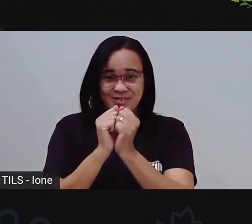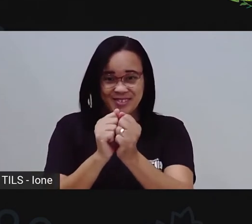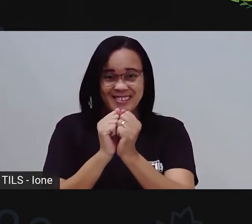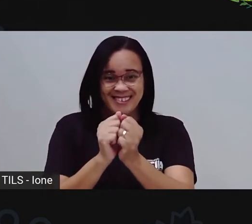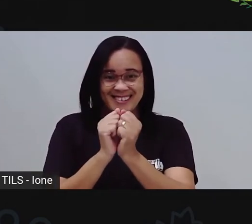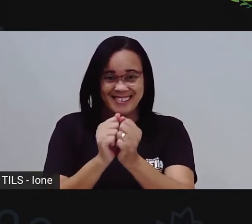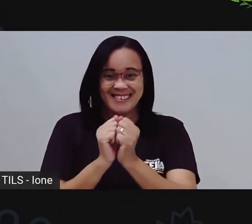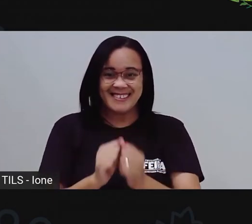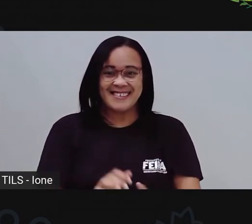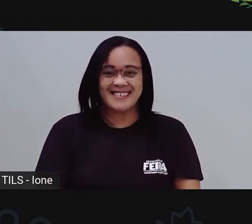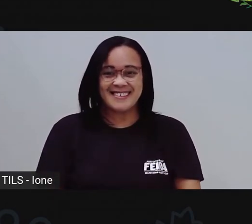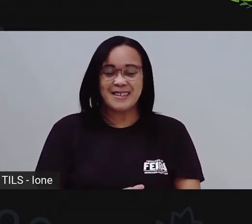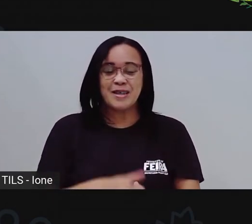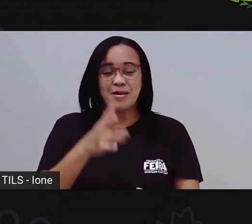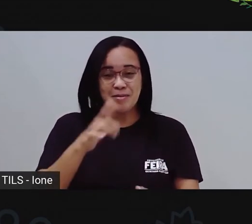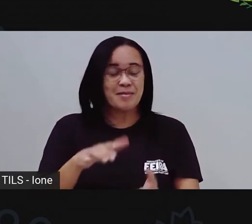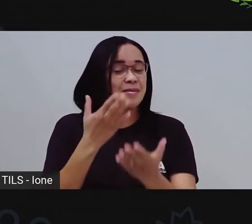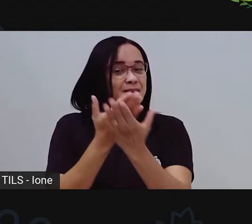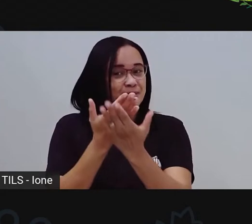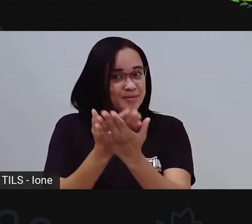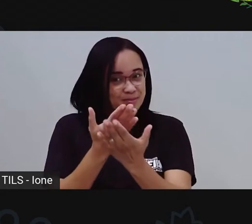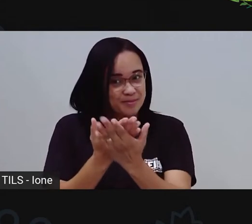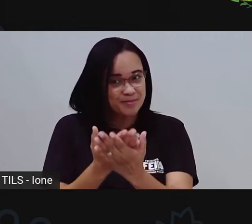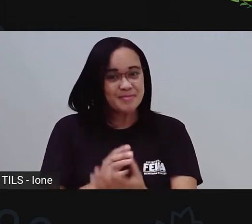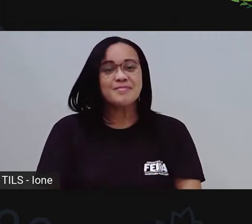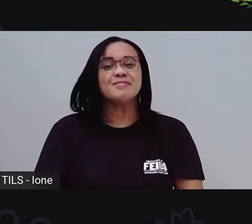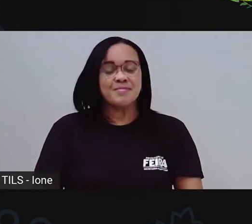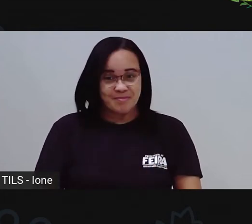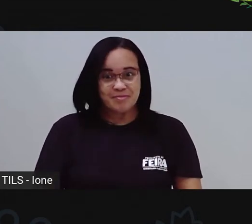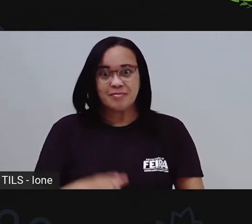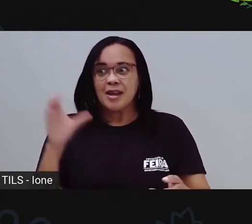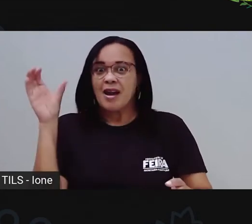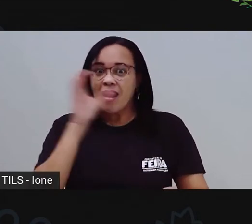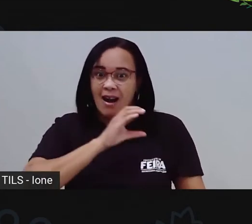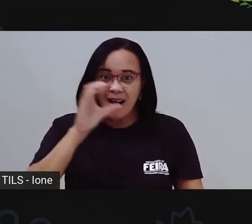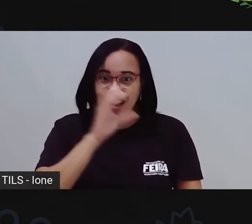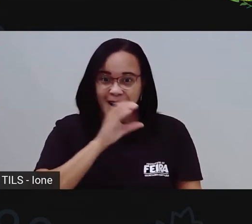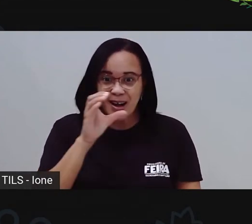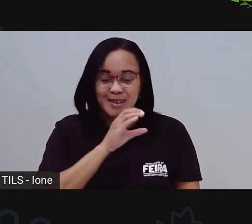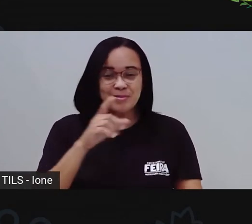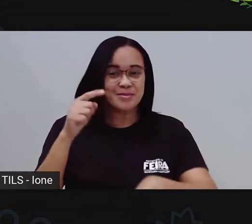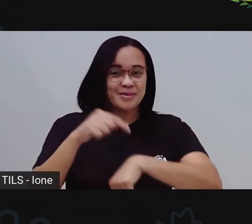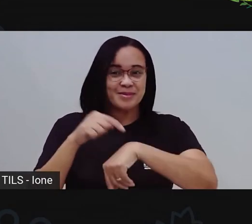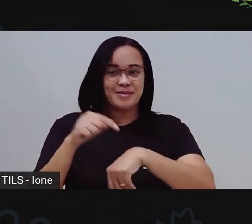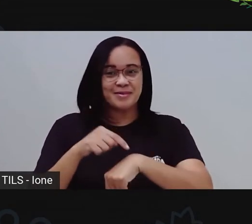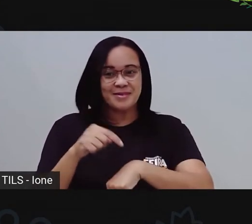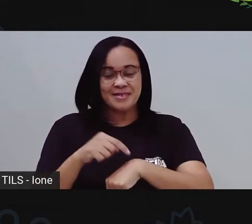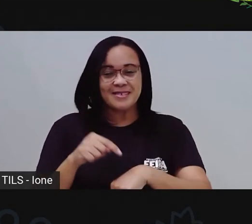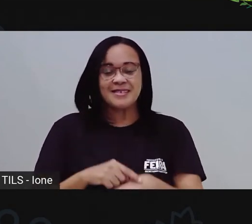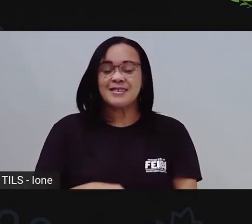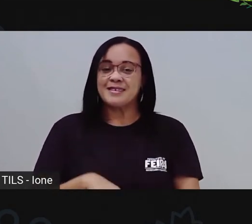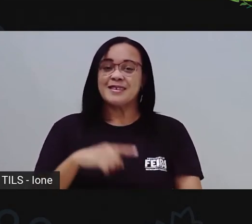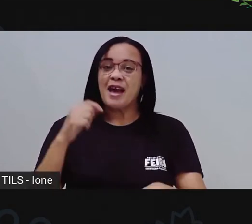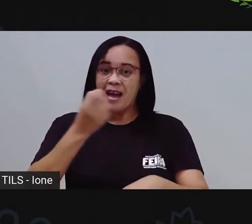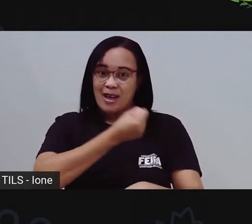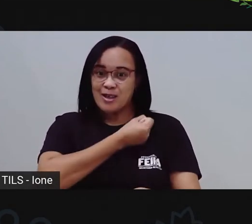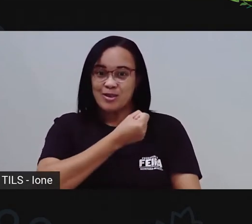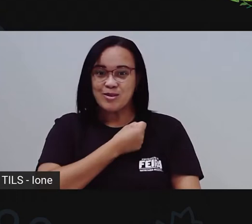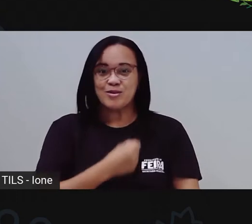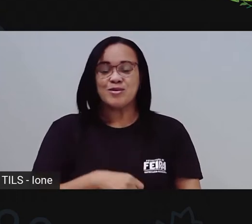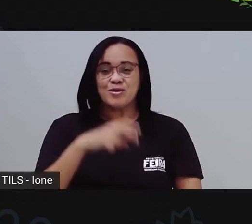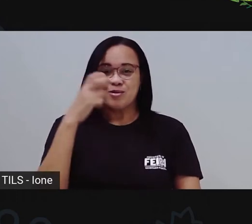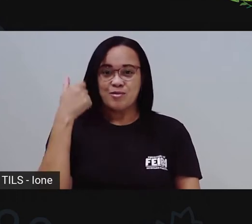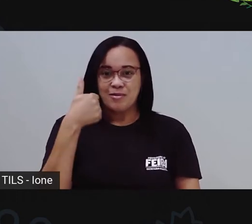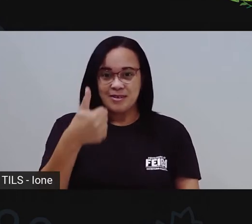lado. Mais uma aula aí. Tá passando rapidinho. Daqui a pouco é a nossa aula de número 150, gente. A 100